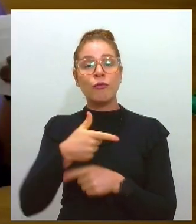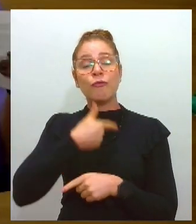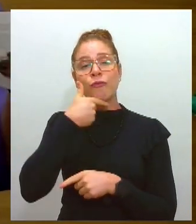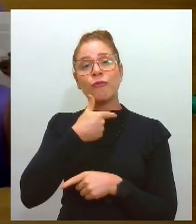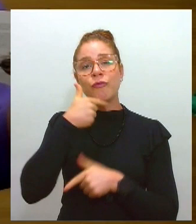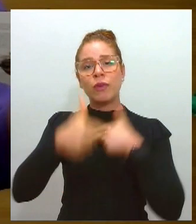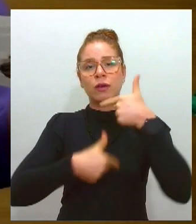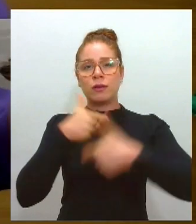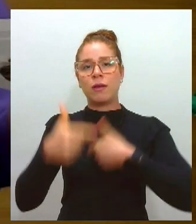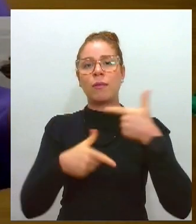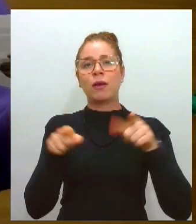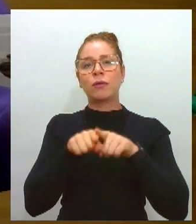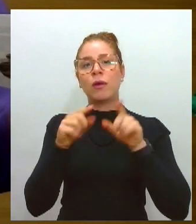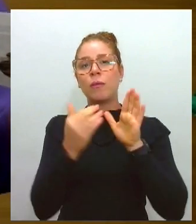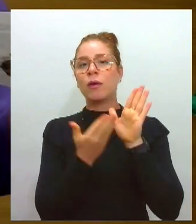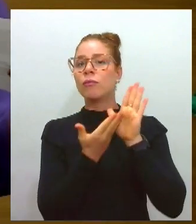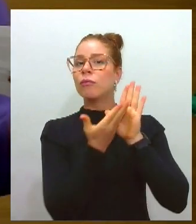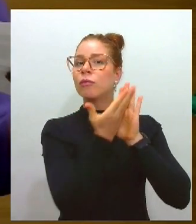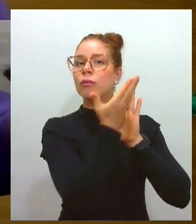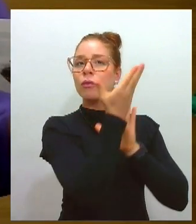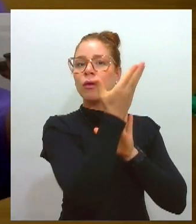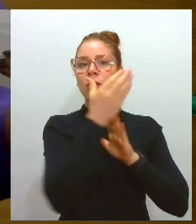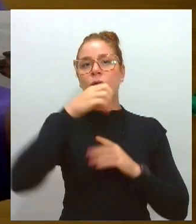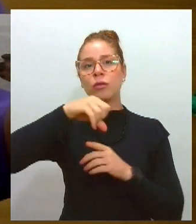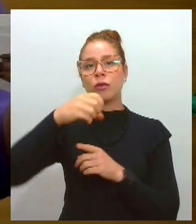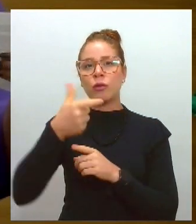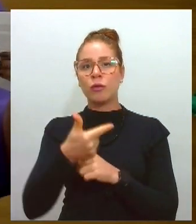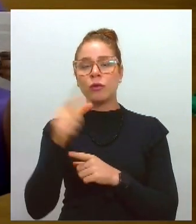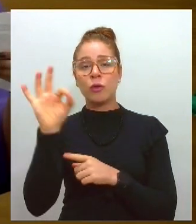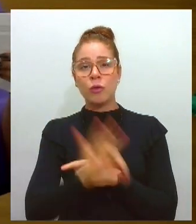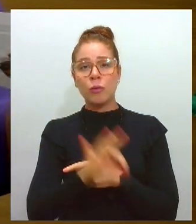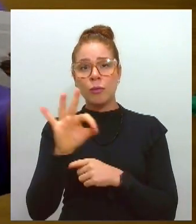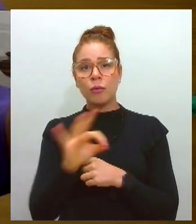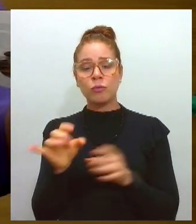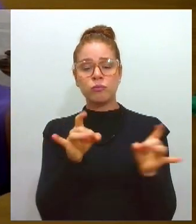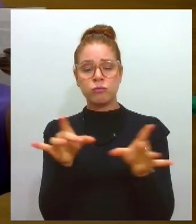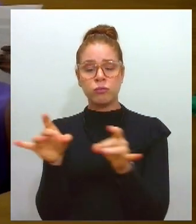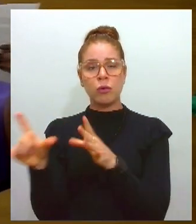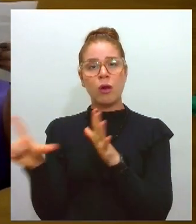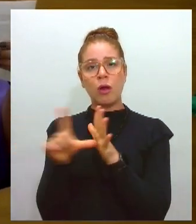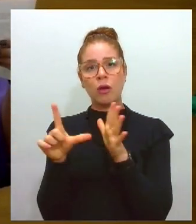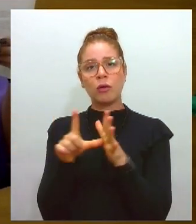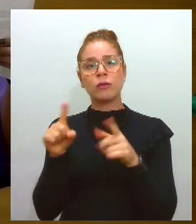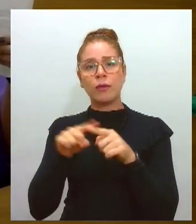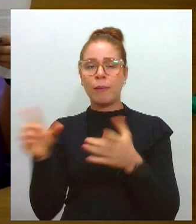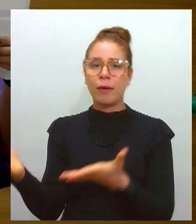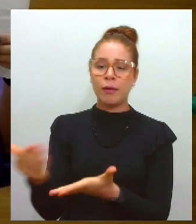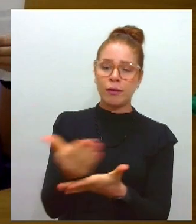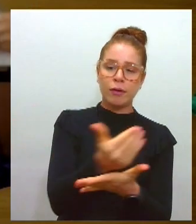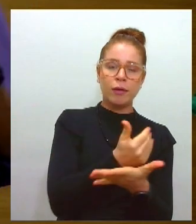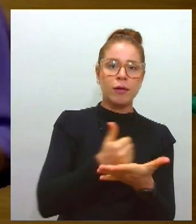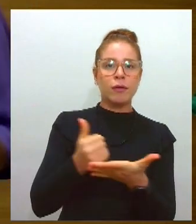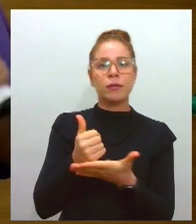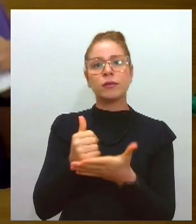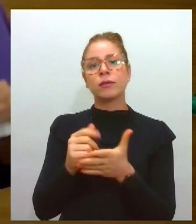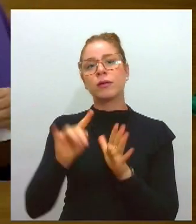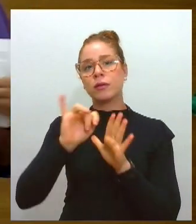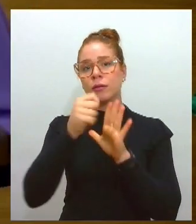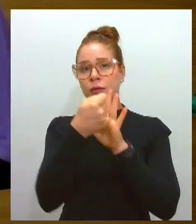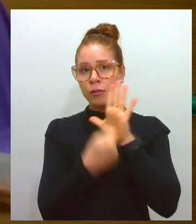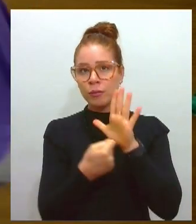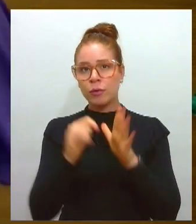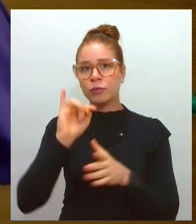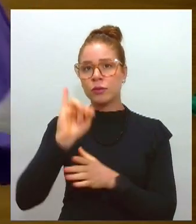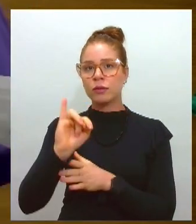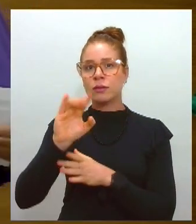92% no movimento do comércio e um aumento na arrecadação do ISMS de 26,7 milhões.